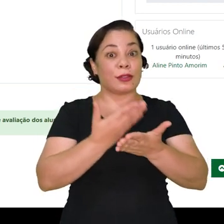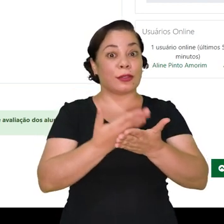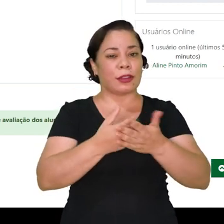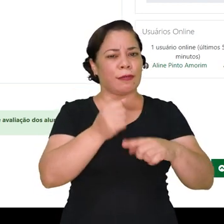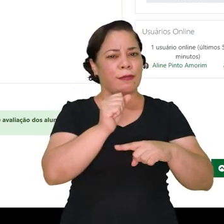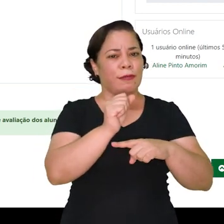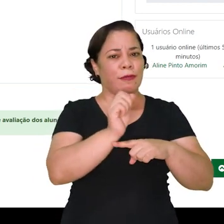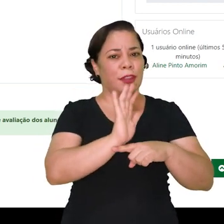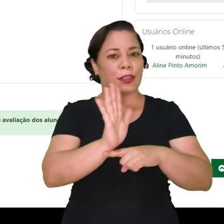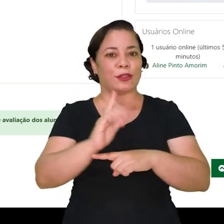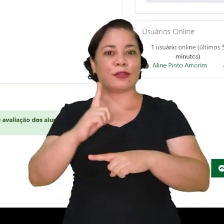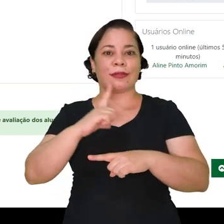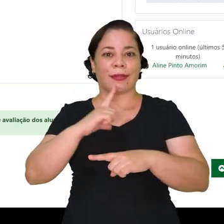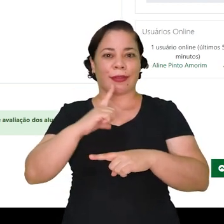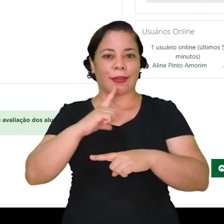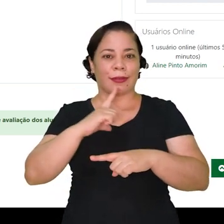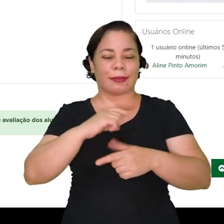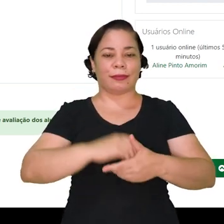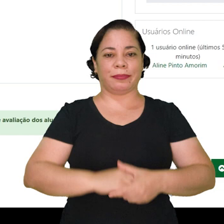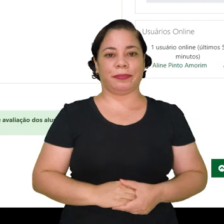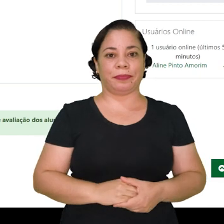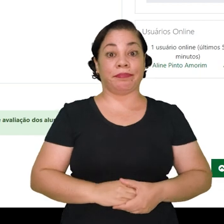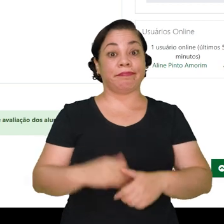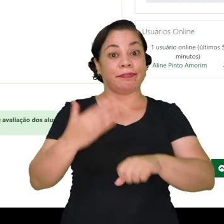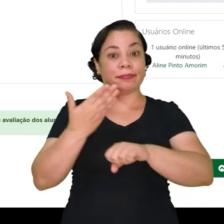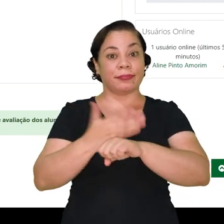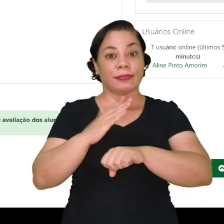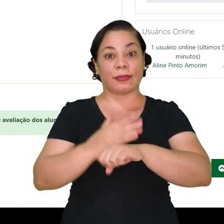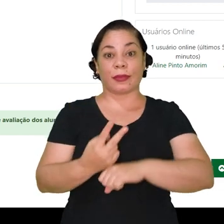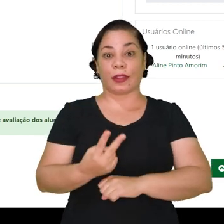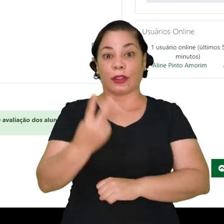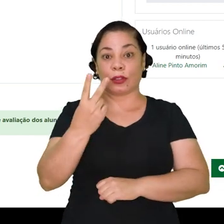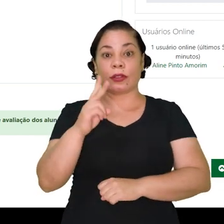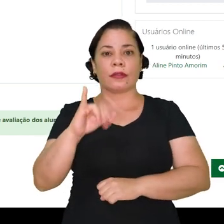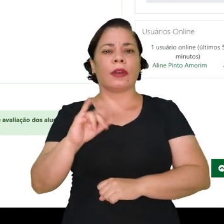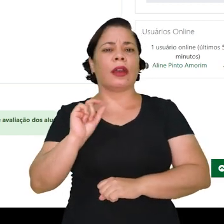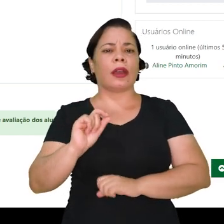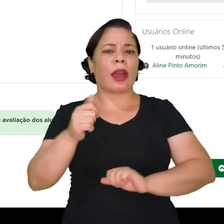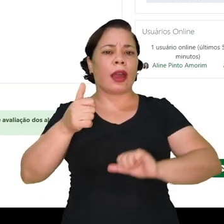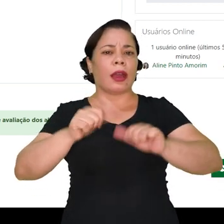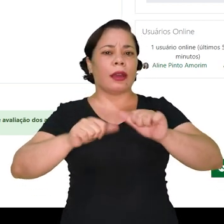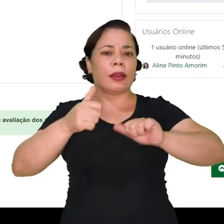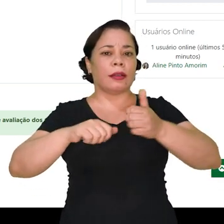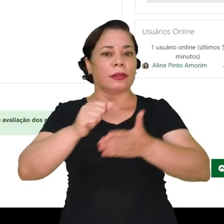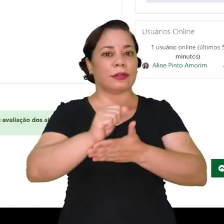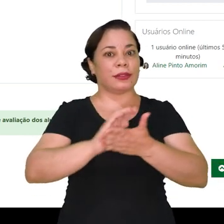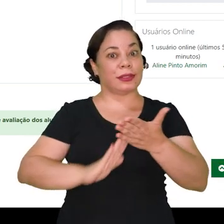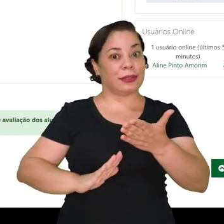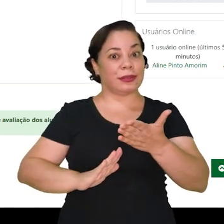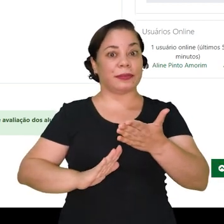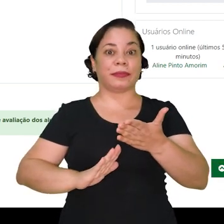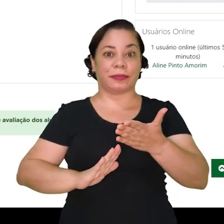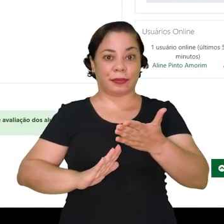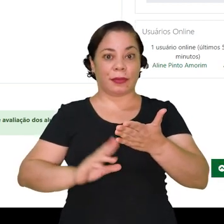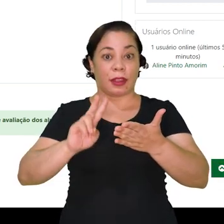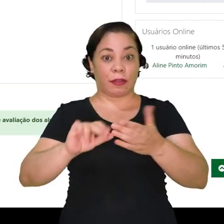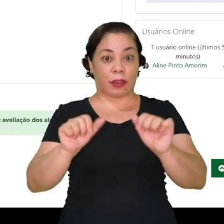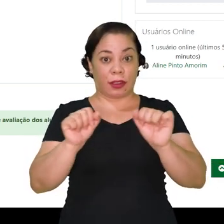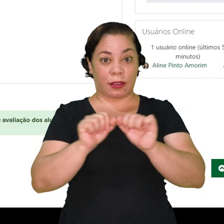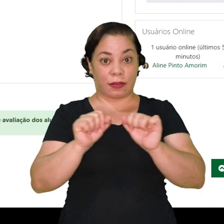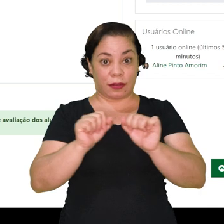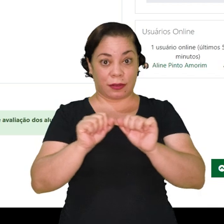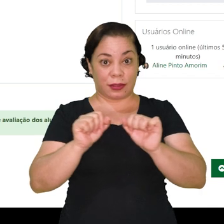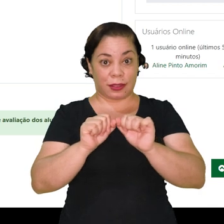os vídeo tutoriais disponíveis. Na prática 2, você vai avaliar as atividades, ou seja,